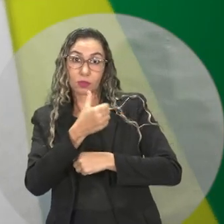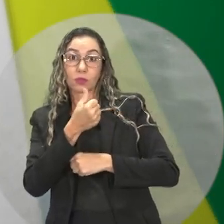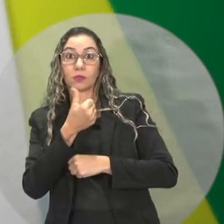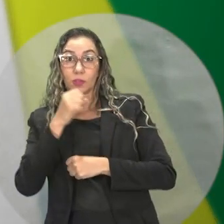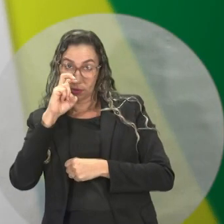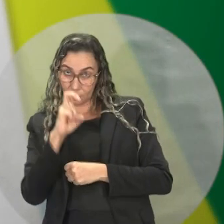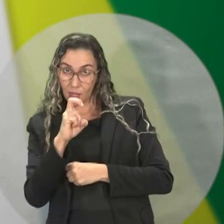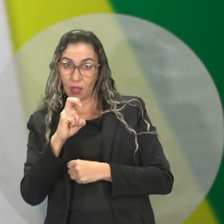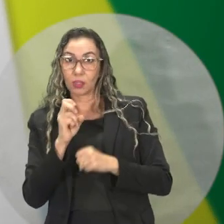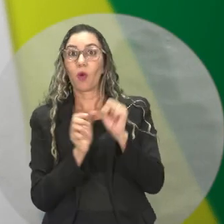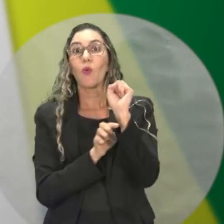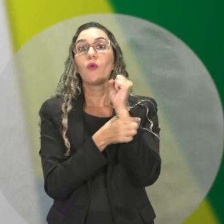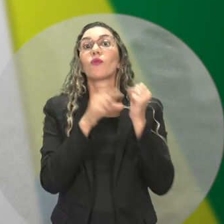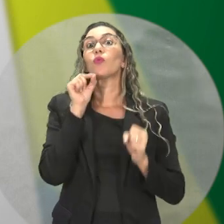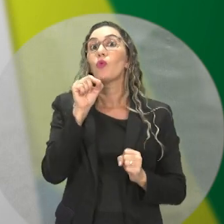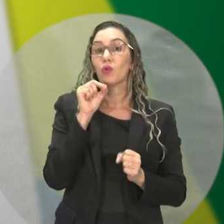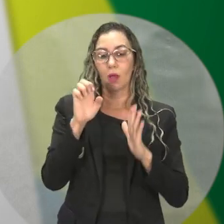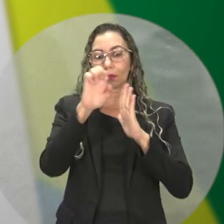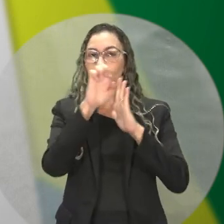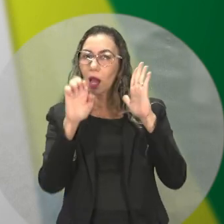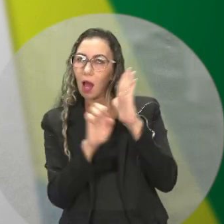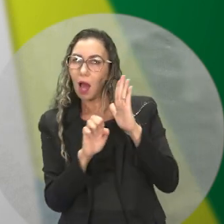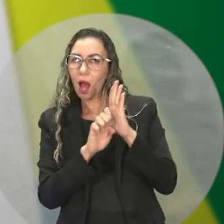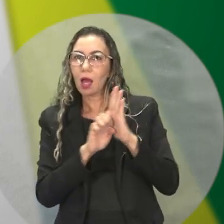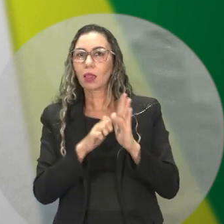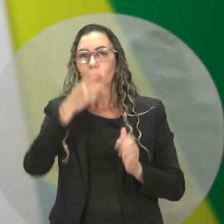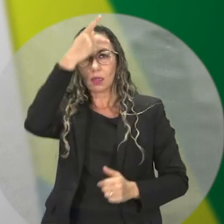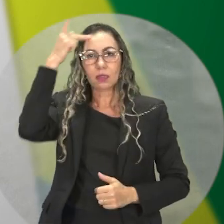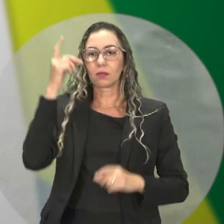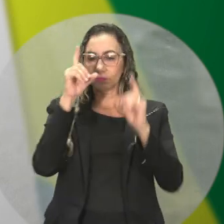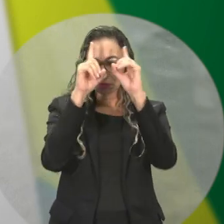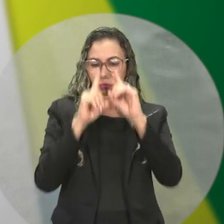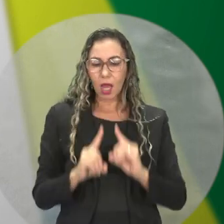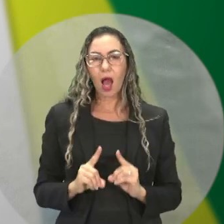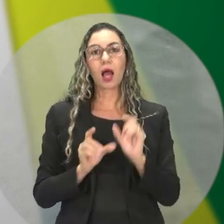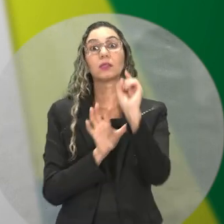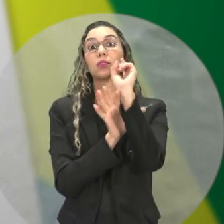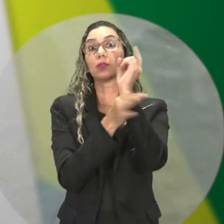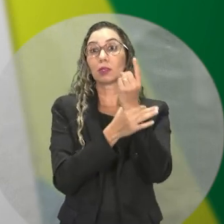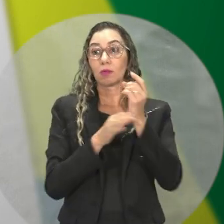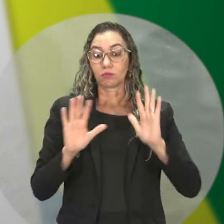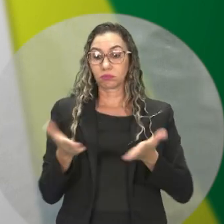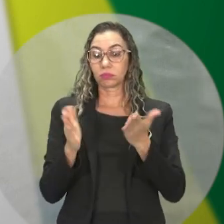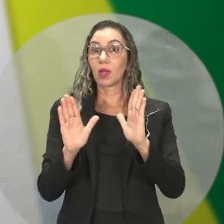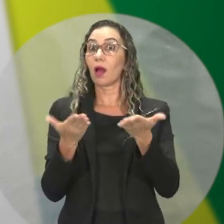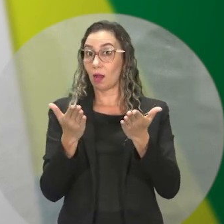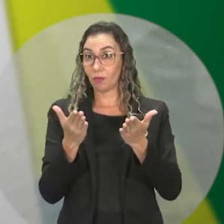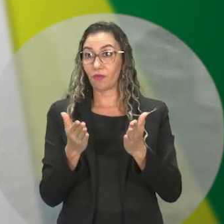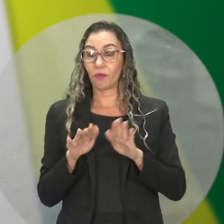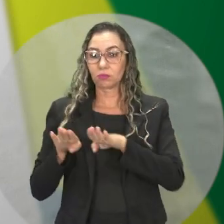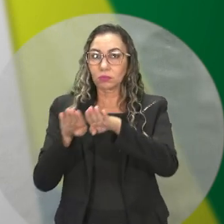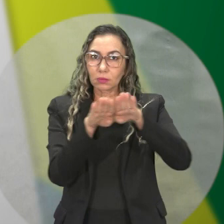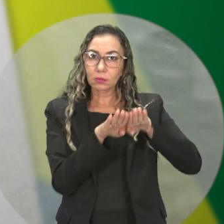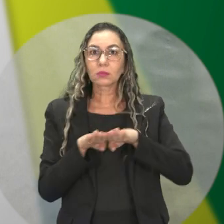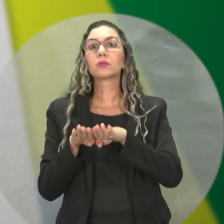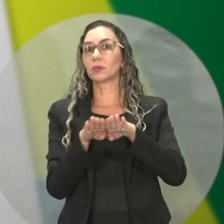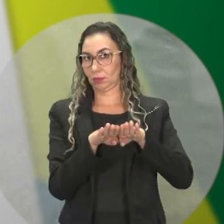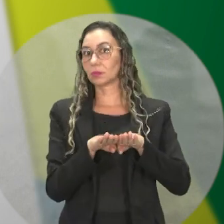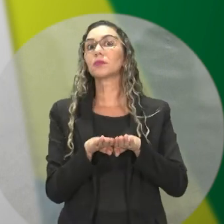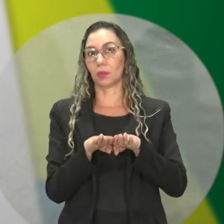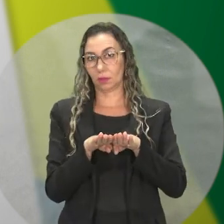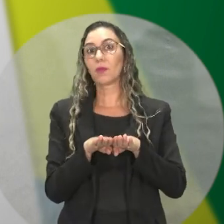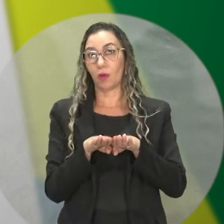o Estatuto da Pessoa com Deficiência, que visa assegurar e promover, em condições de igualdade, o